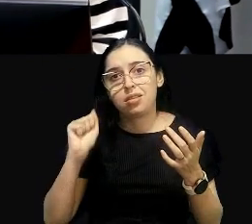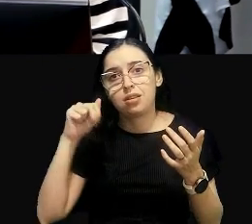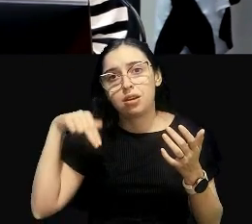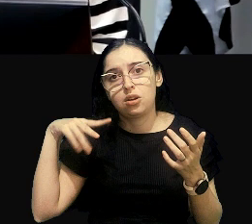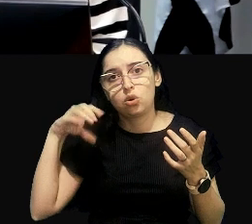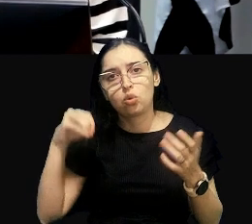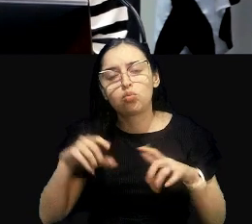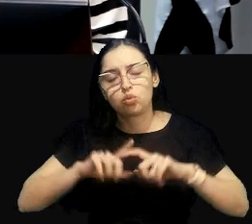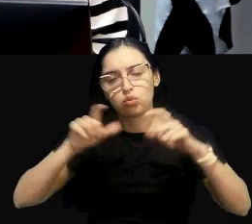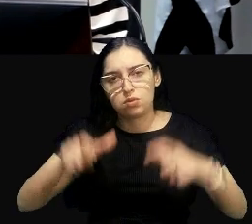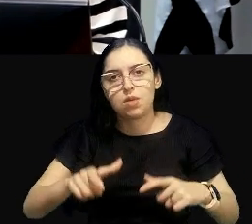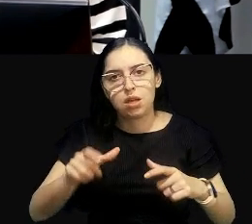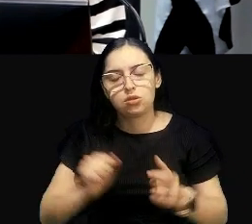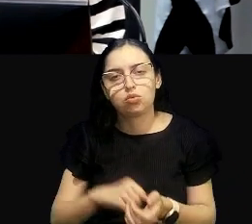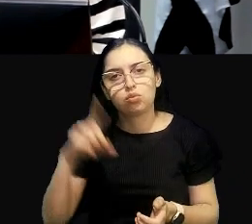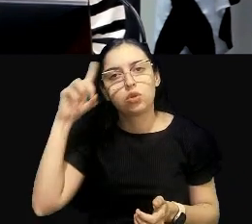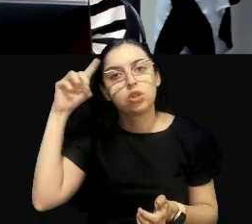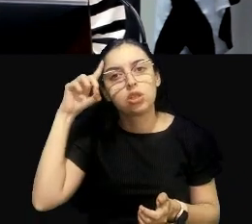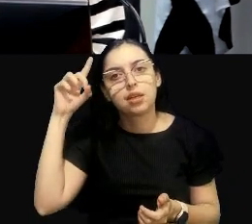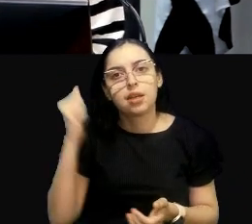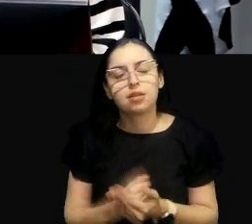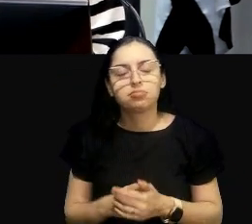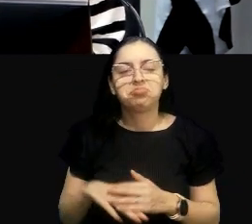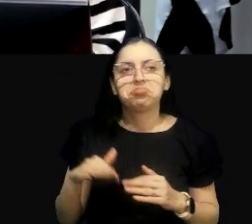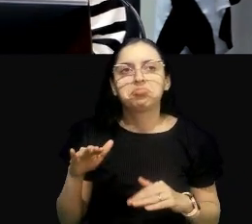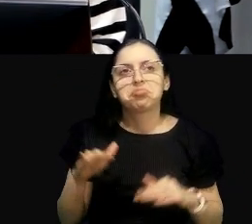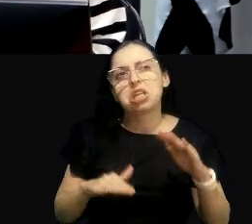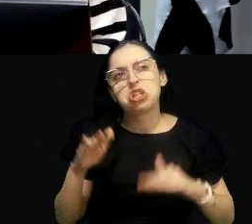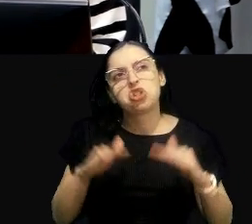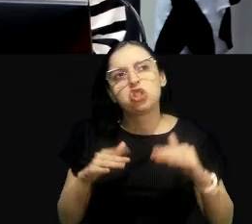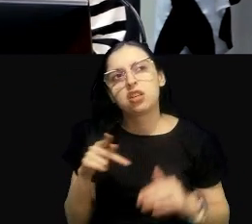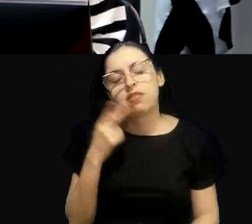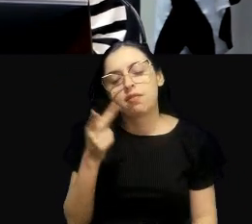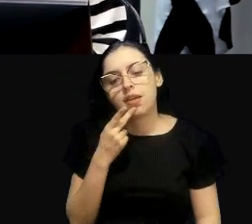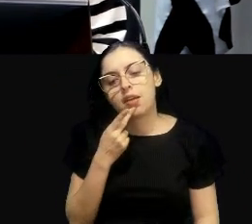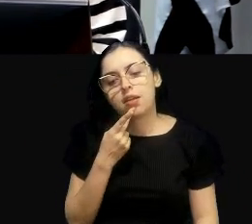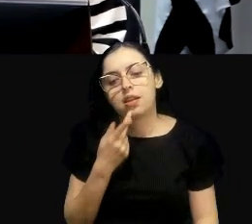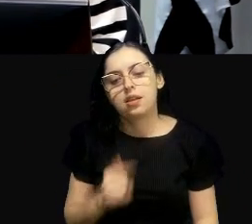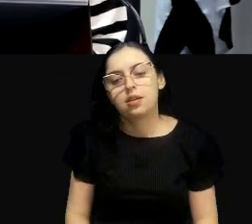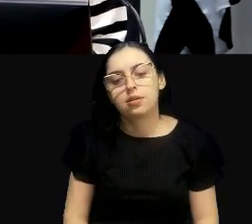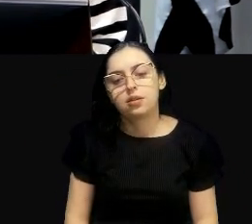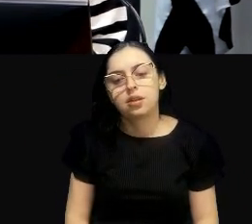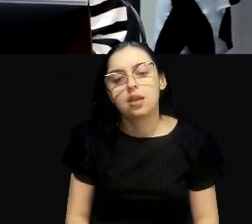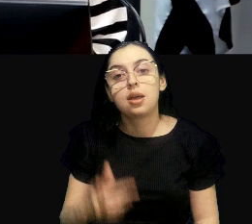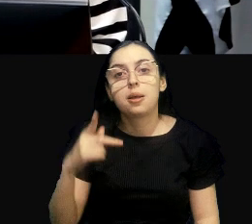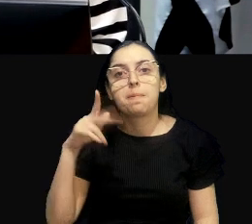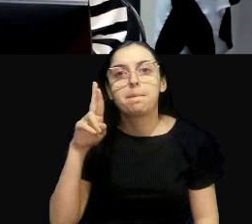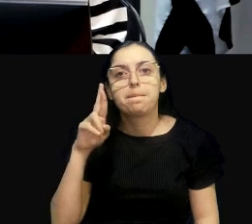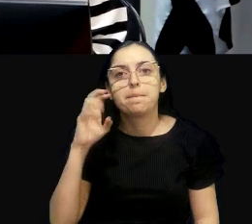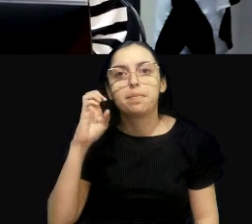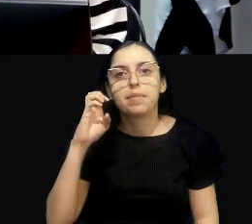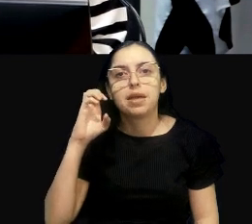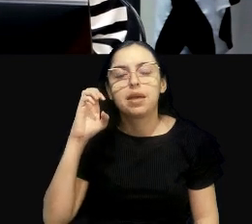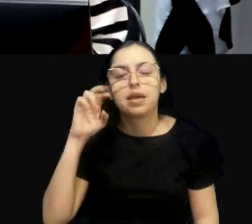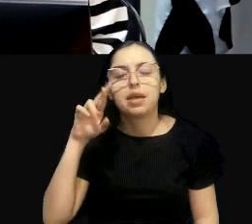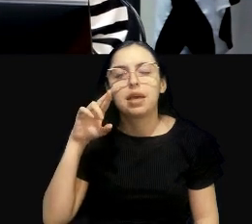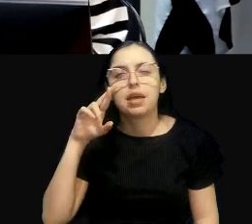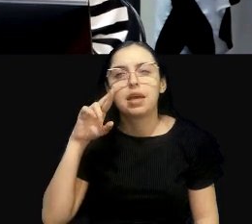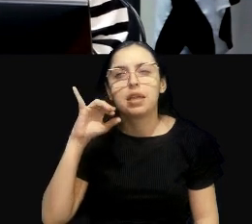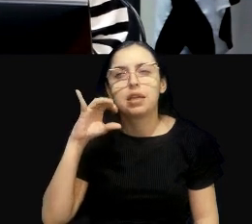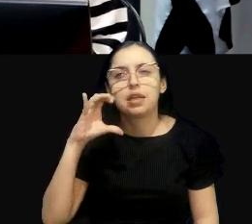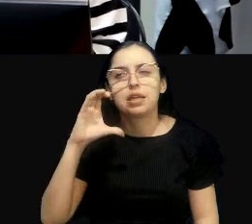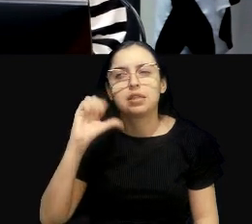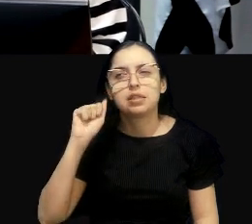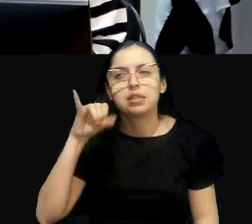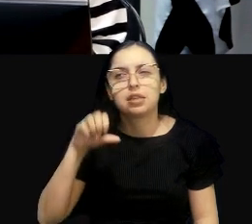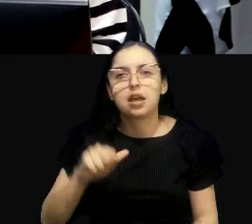Um dia, que geralmente a gente chama daquela perícia oficial, que